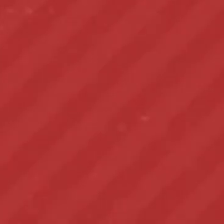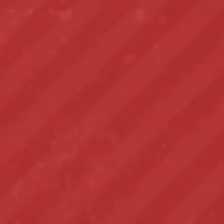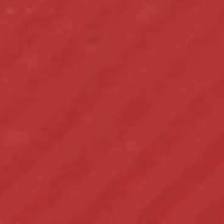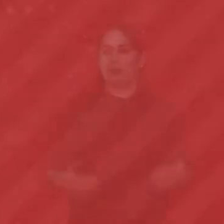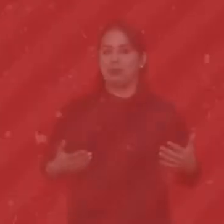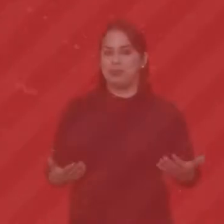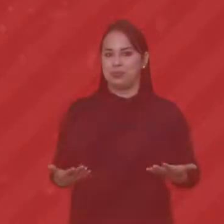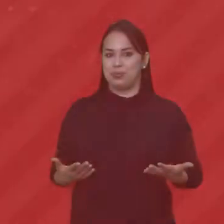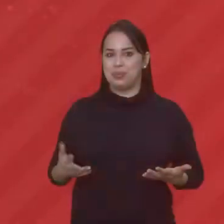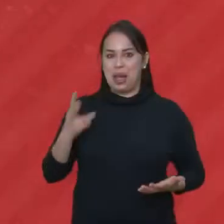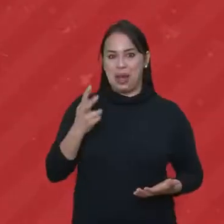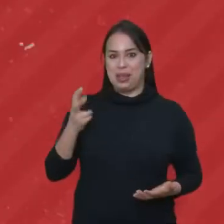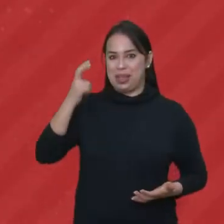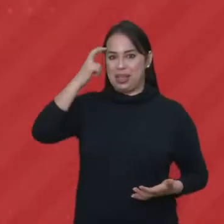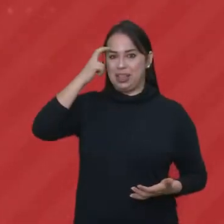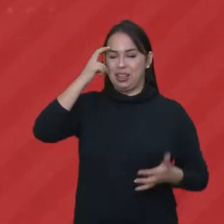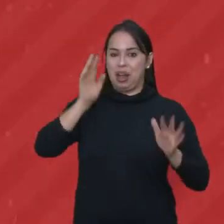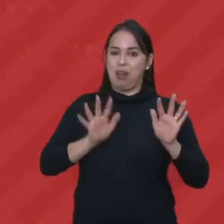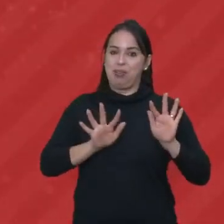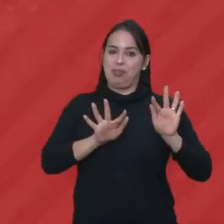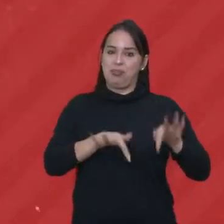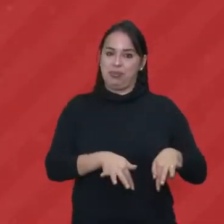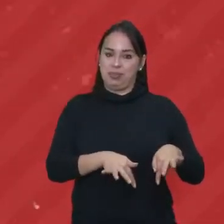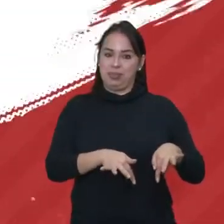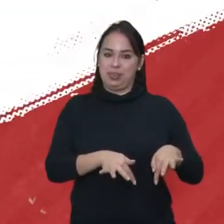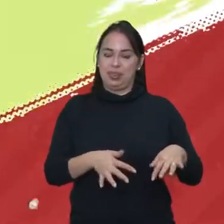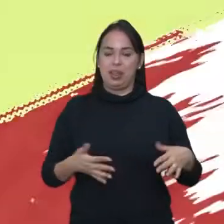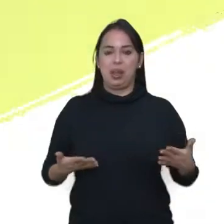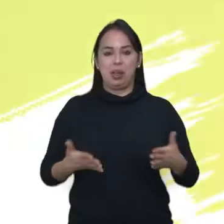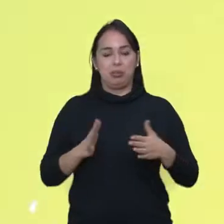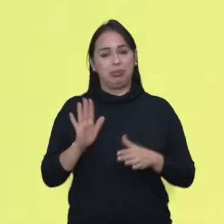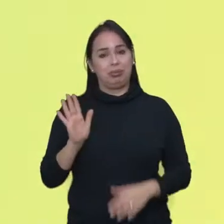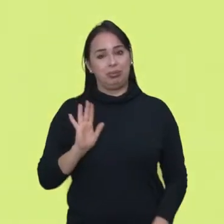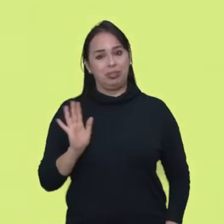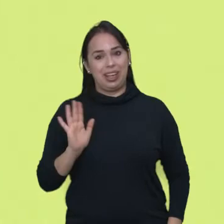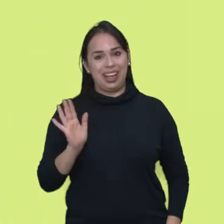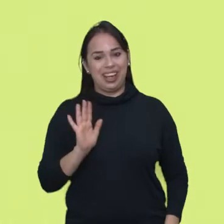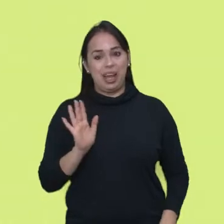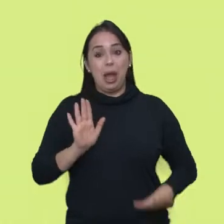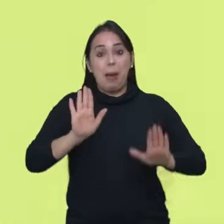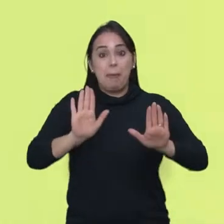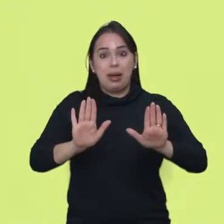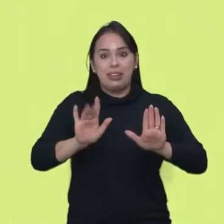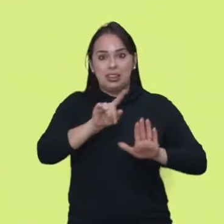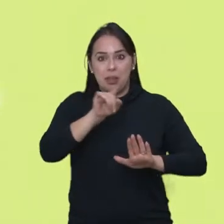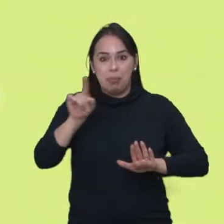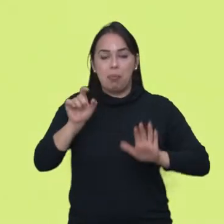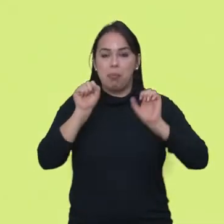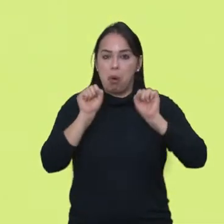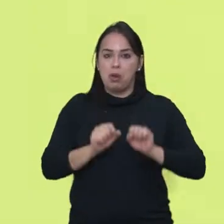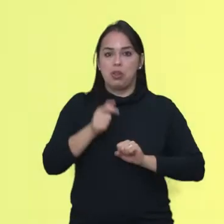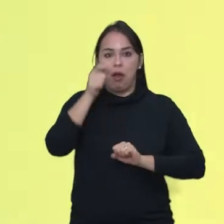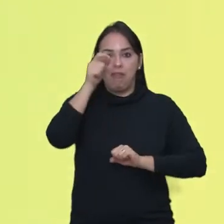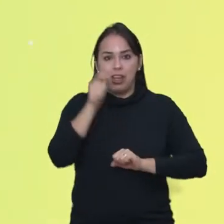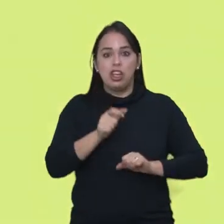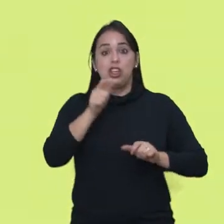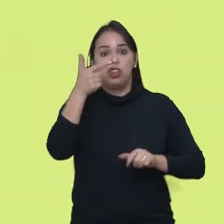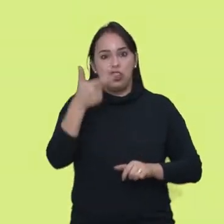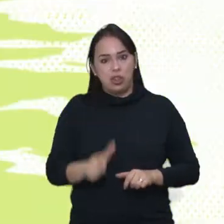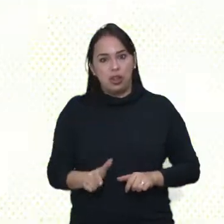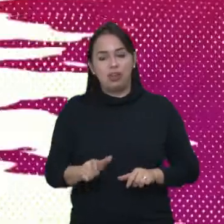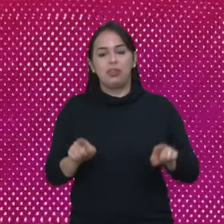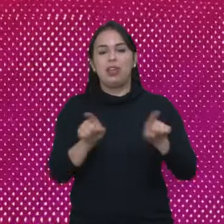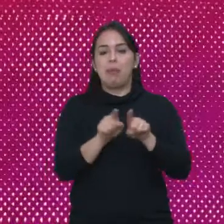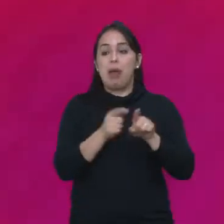O Conexão Cultura fica por aqui. Eu me despeço de você agora, mas você pode rever este programa